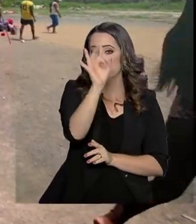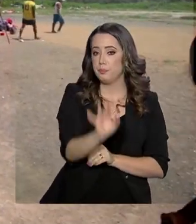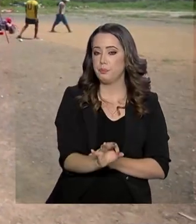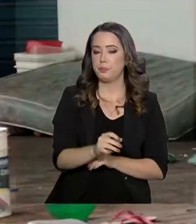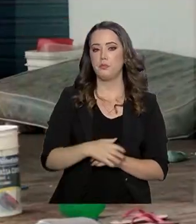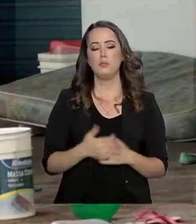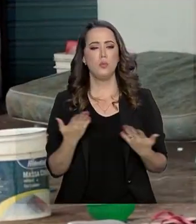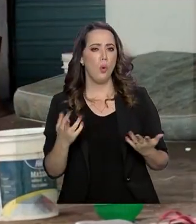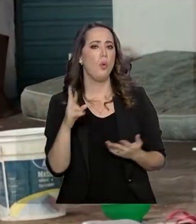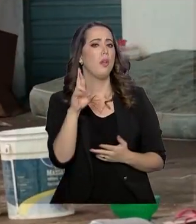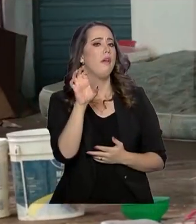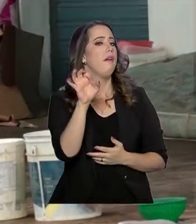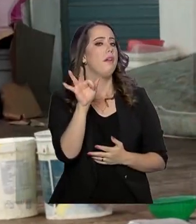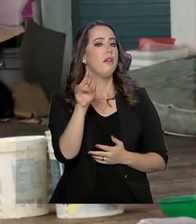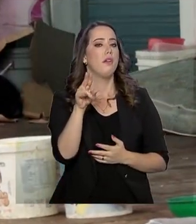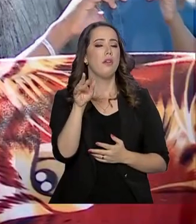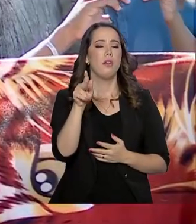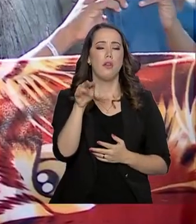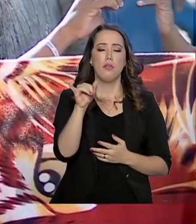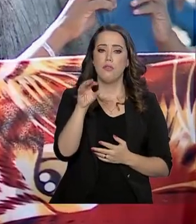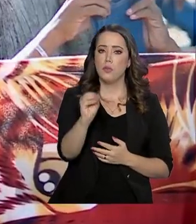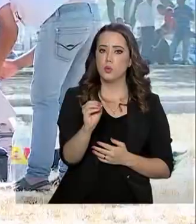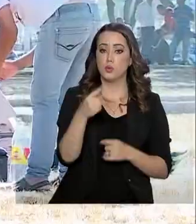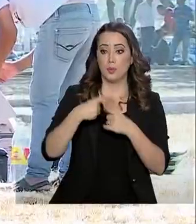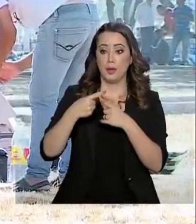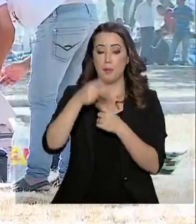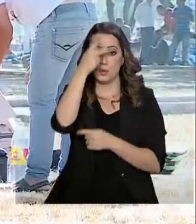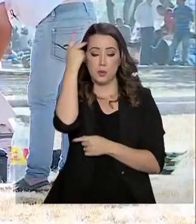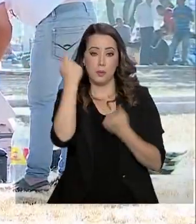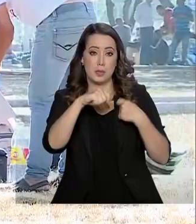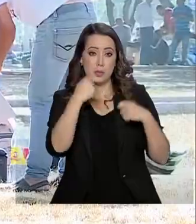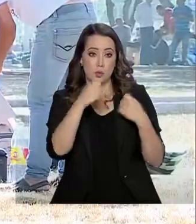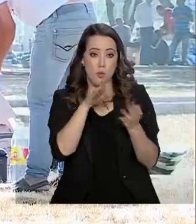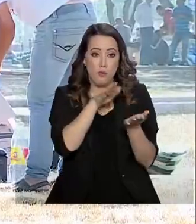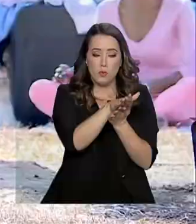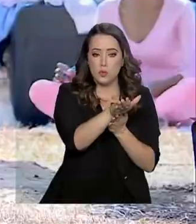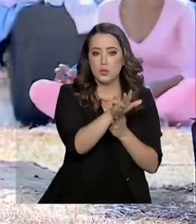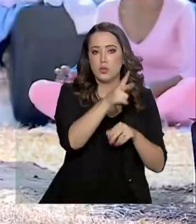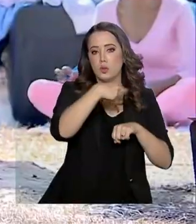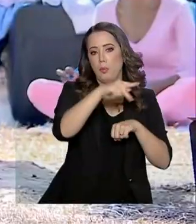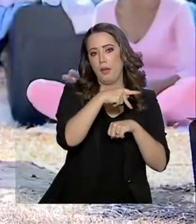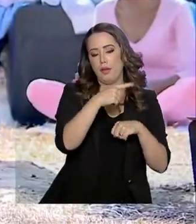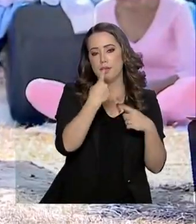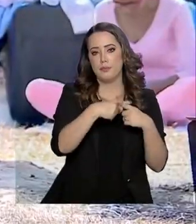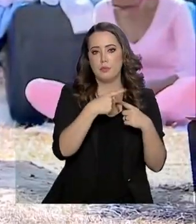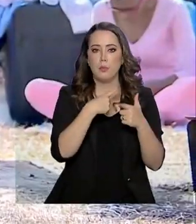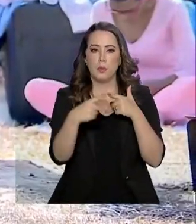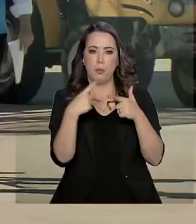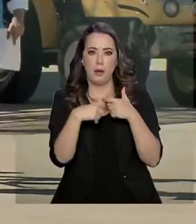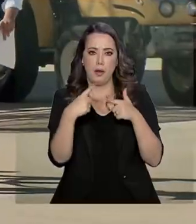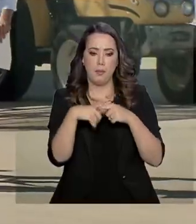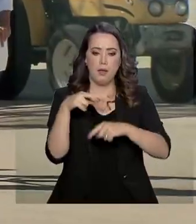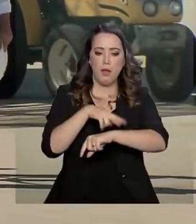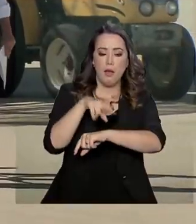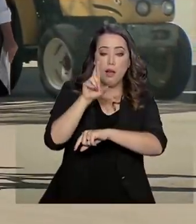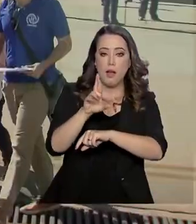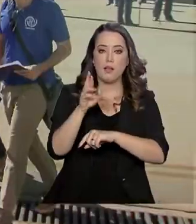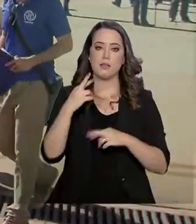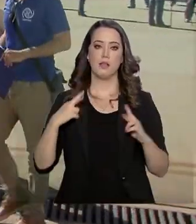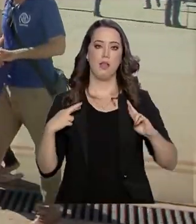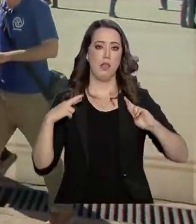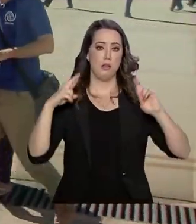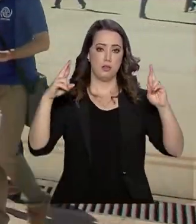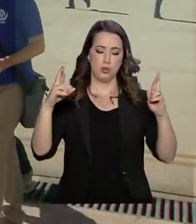refugiados as pessoas que abandonaram o país de origem por sofrerem perseguições relacionadas às questões de raça, religião,